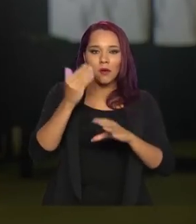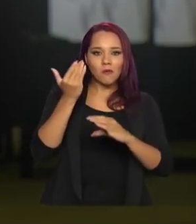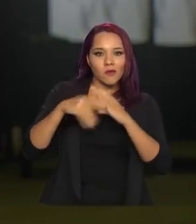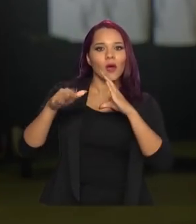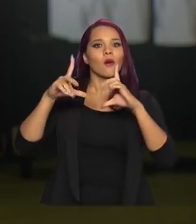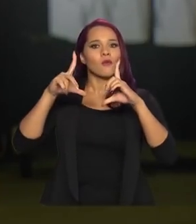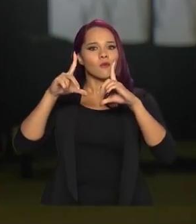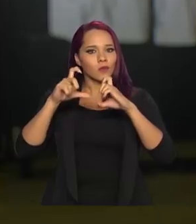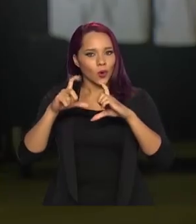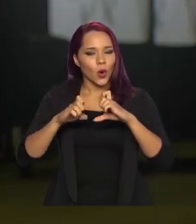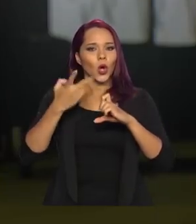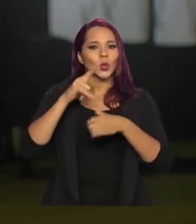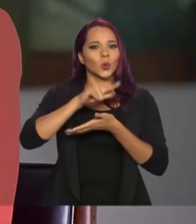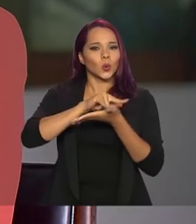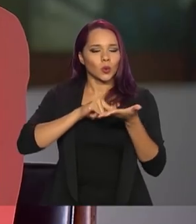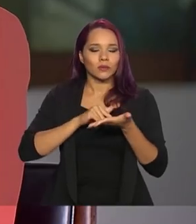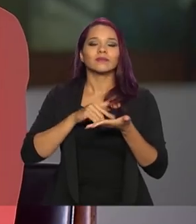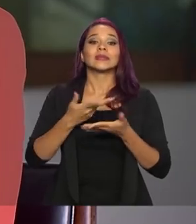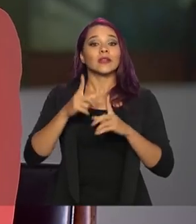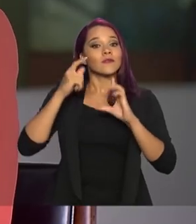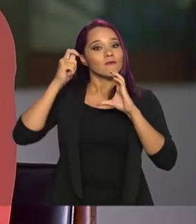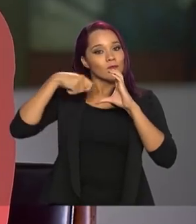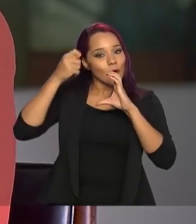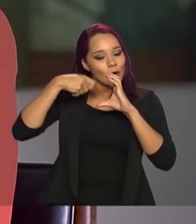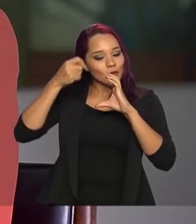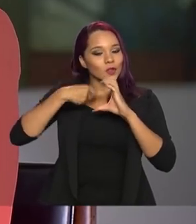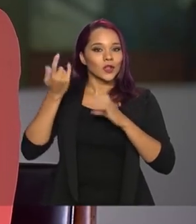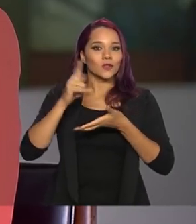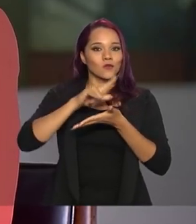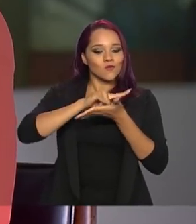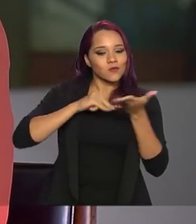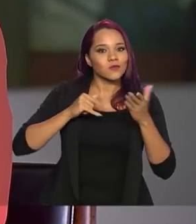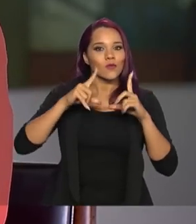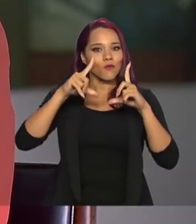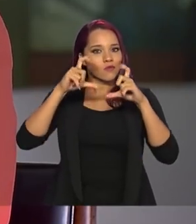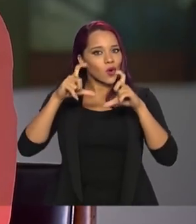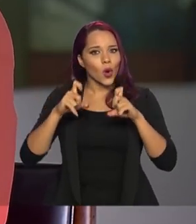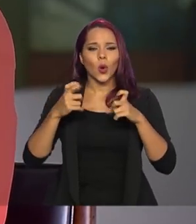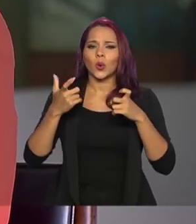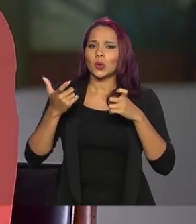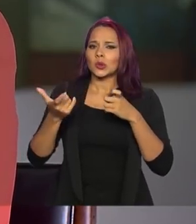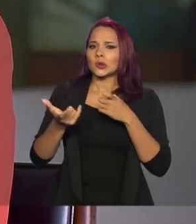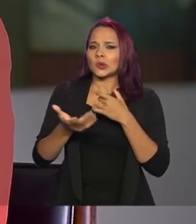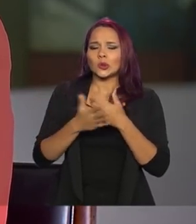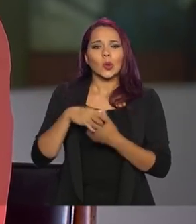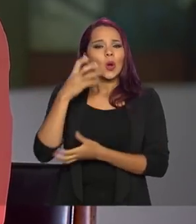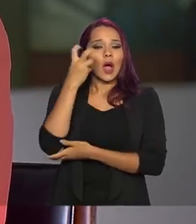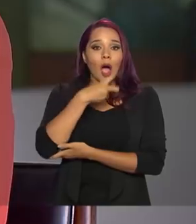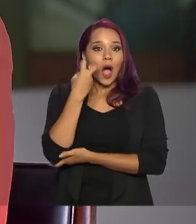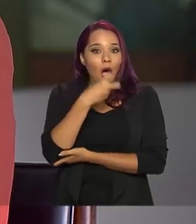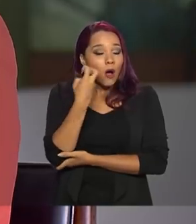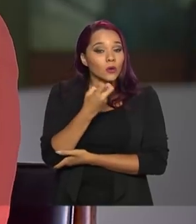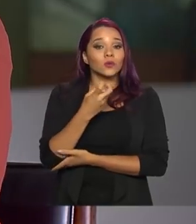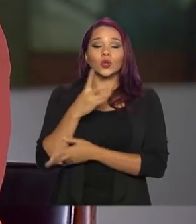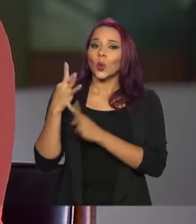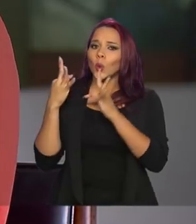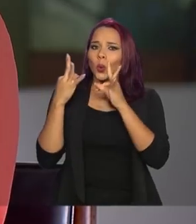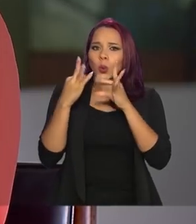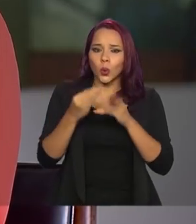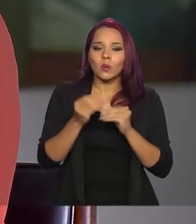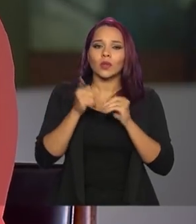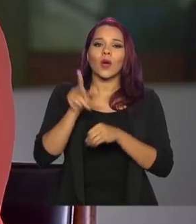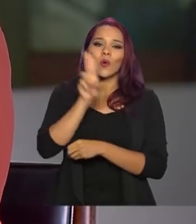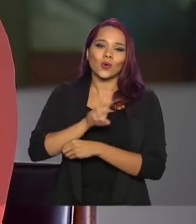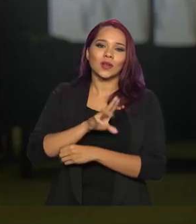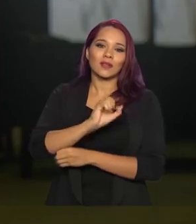fotos, documentos. Imagens, vídeos, foto, documento, áudio. Ela vai poder fazer tudo isso